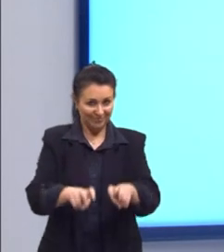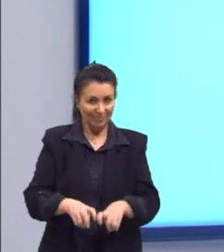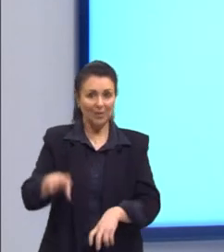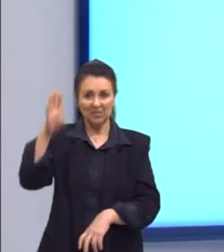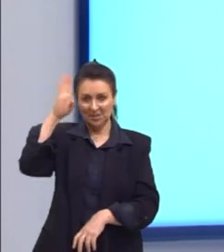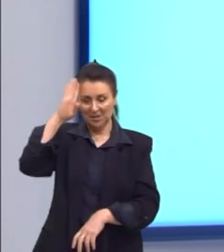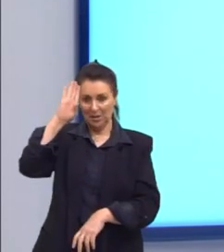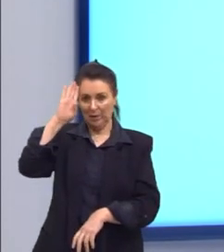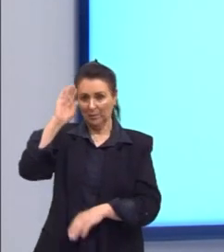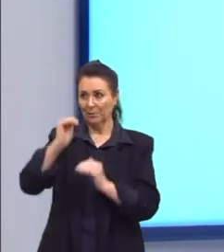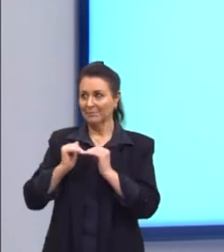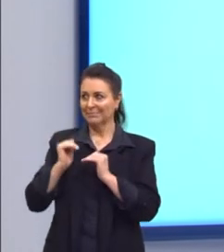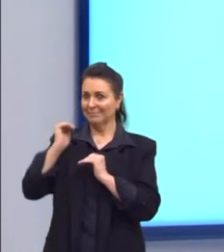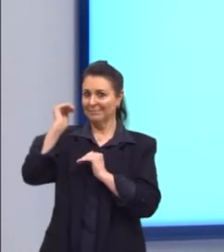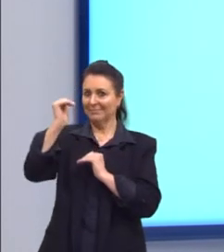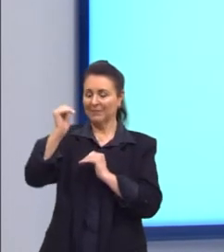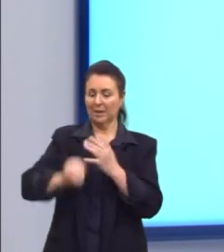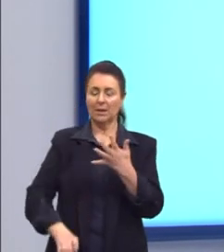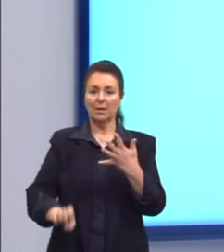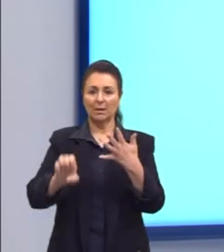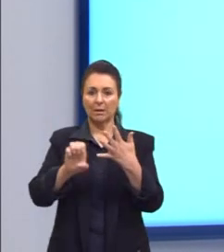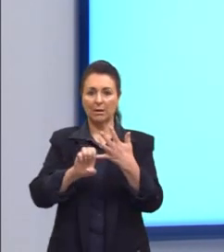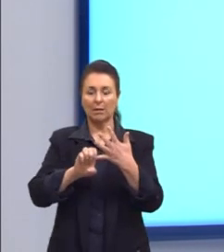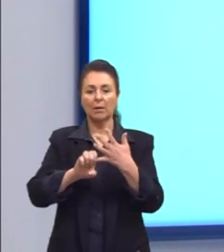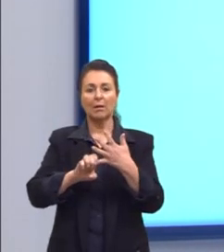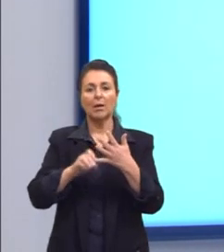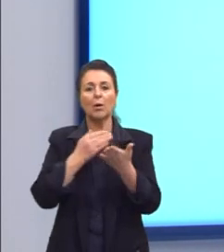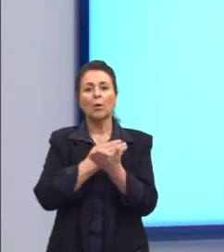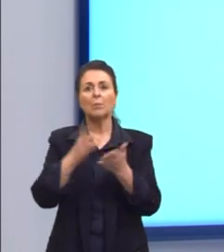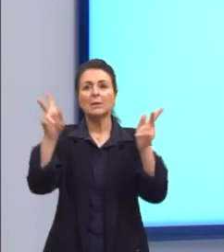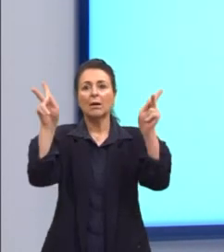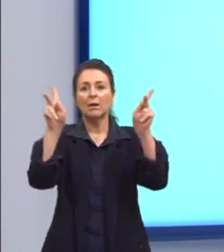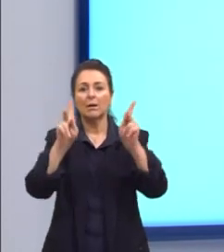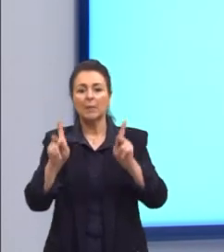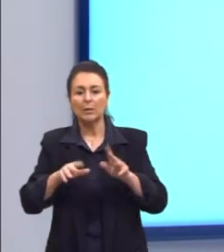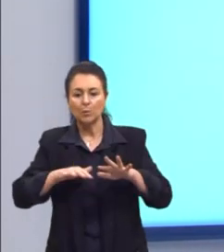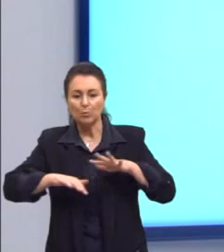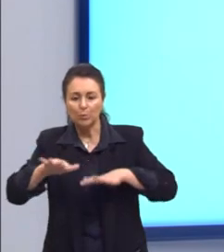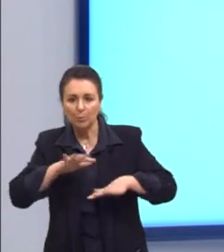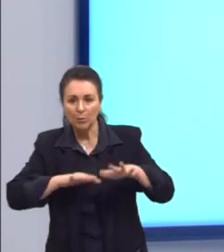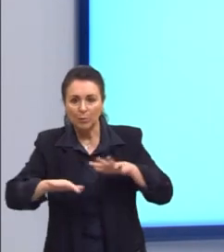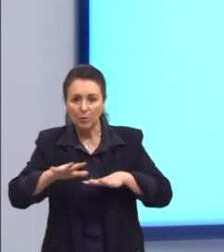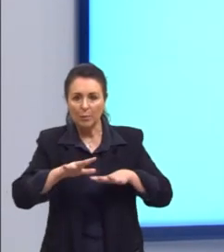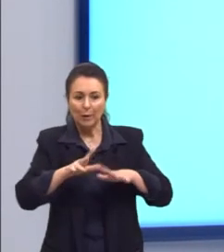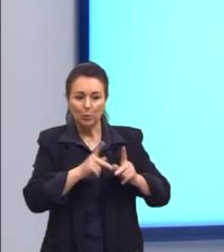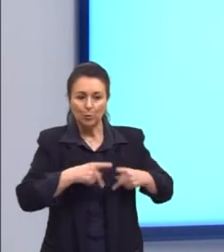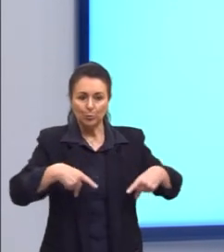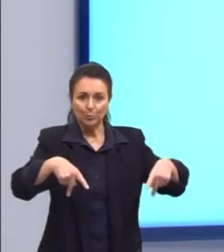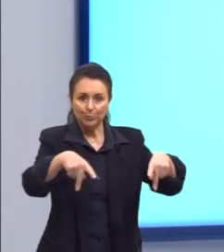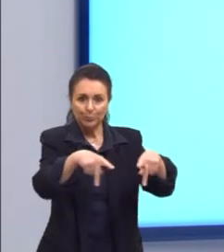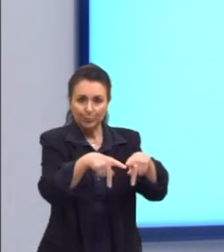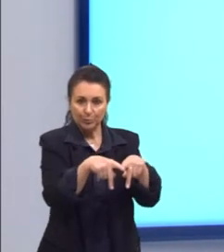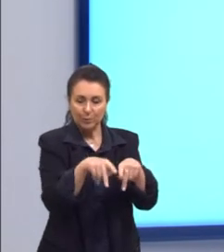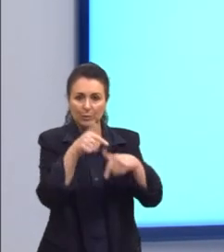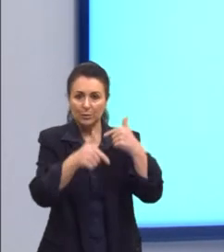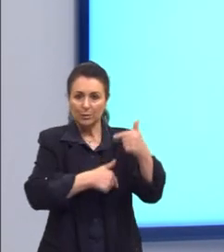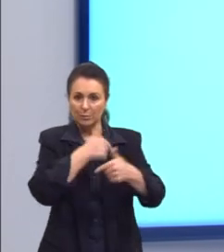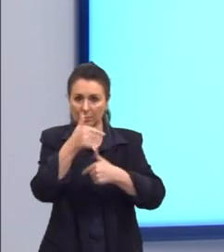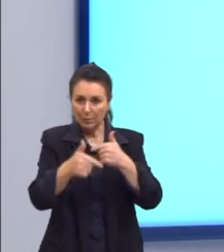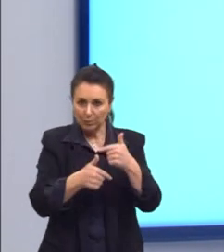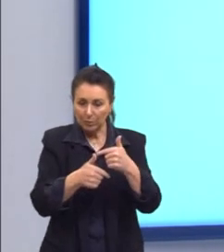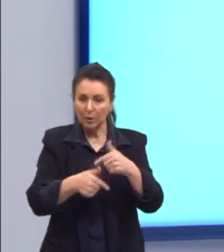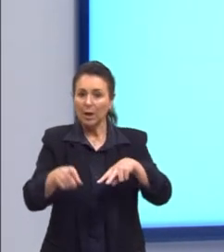assim. A opção E, pacificar os movimentos operários radicalizados pelo anarco-sindicalismo.